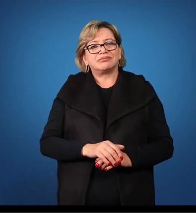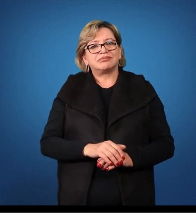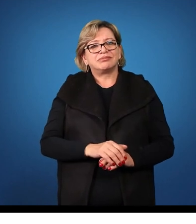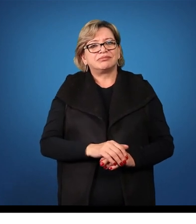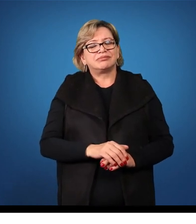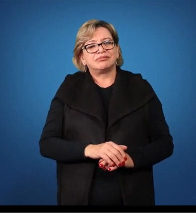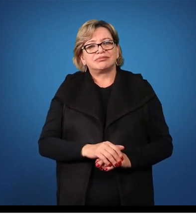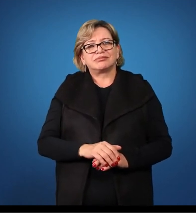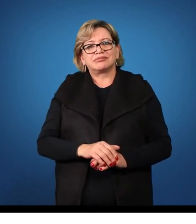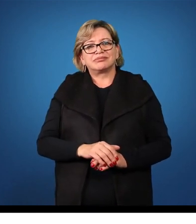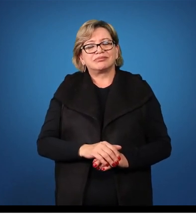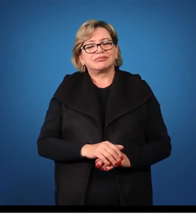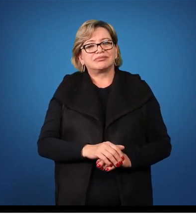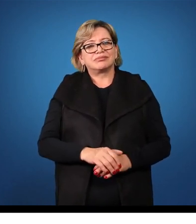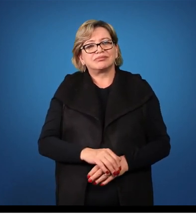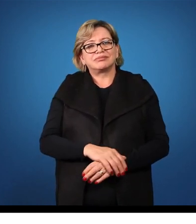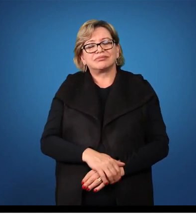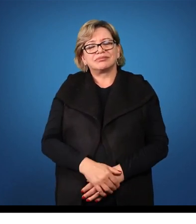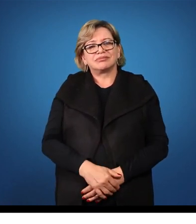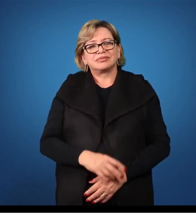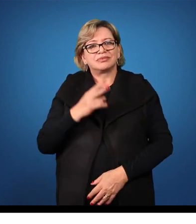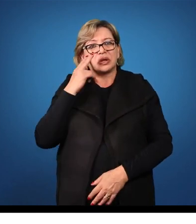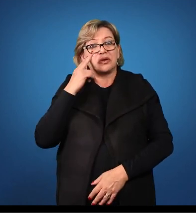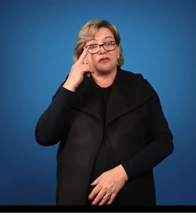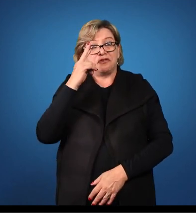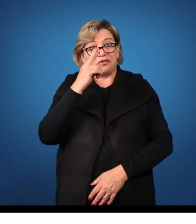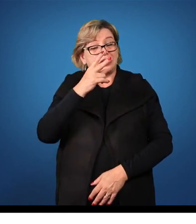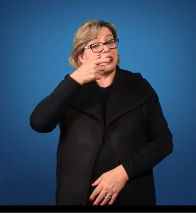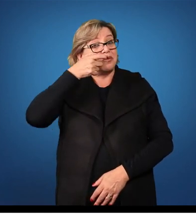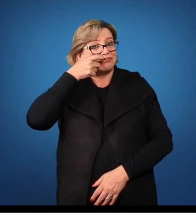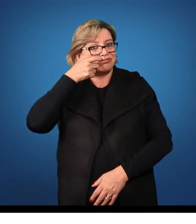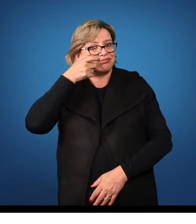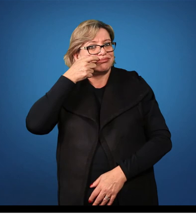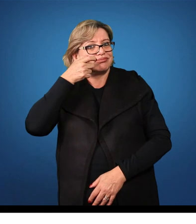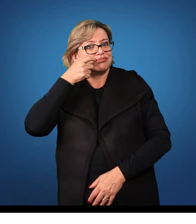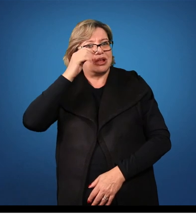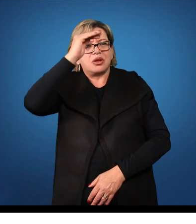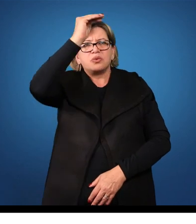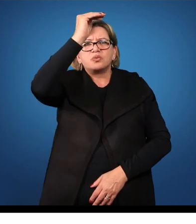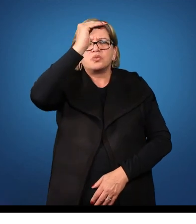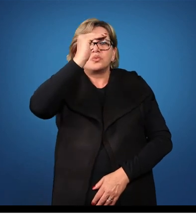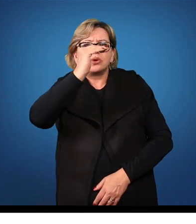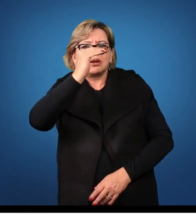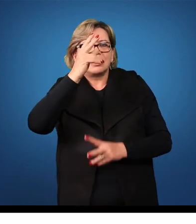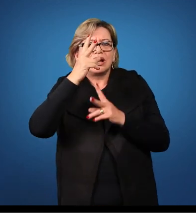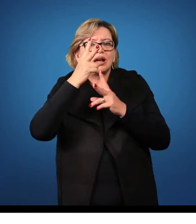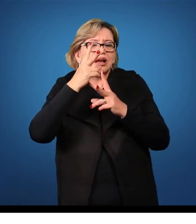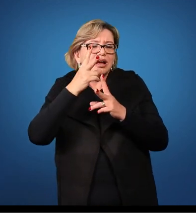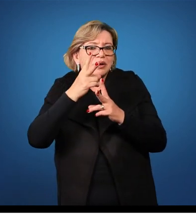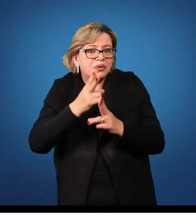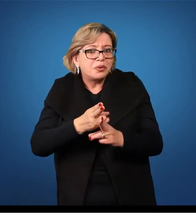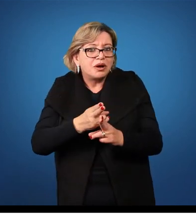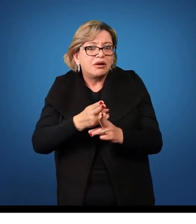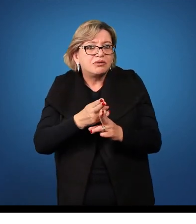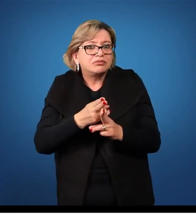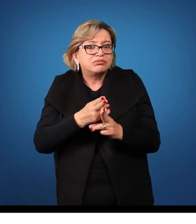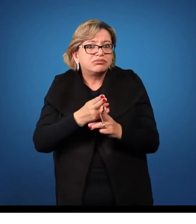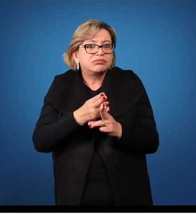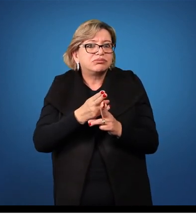No dativo, corpóri, observe, até aqui, igual à